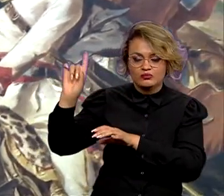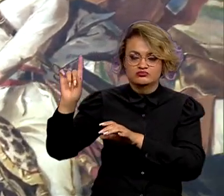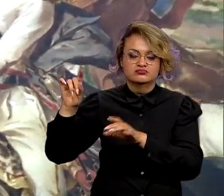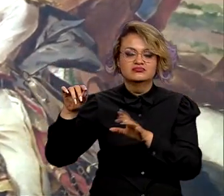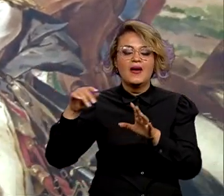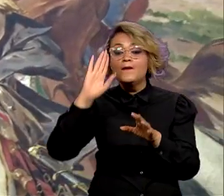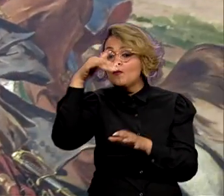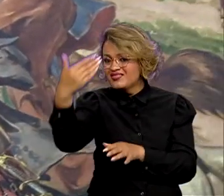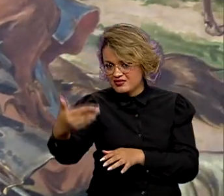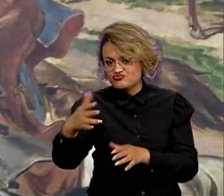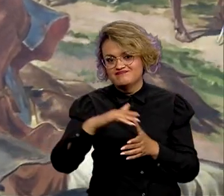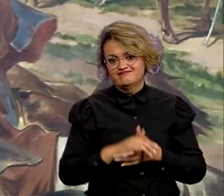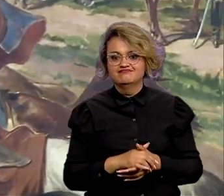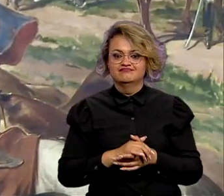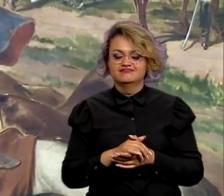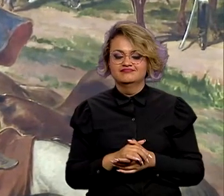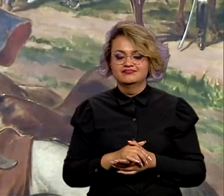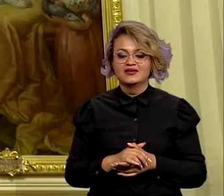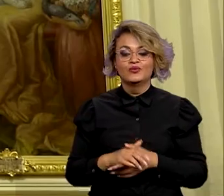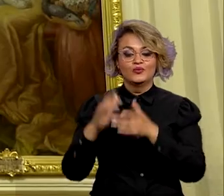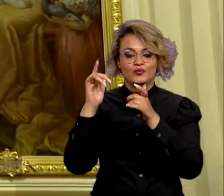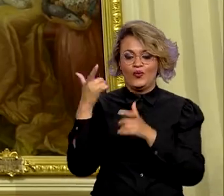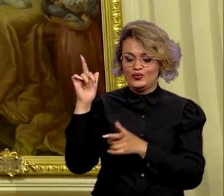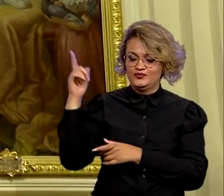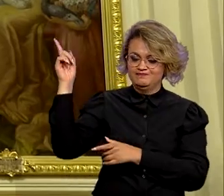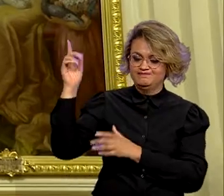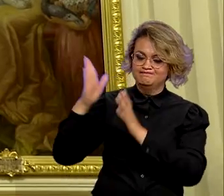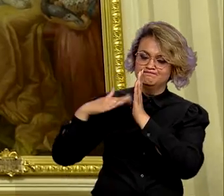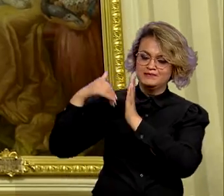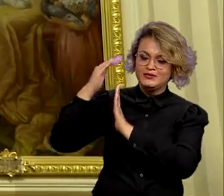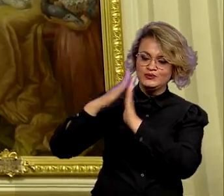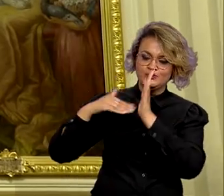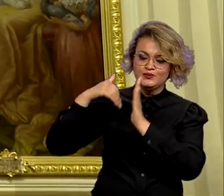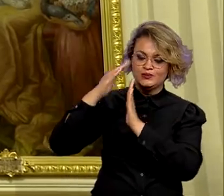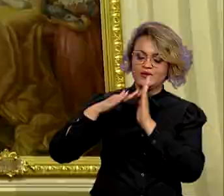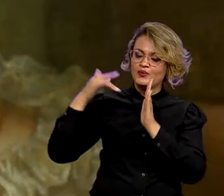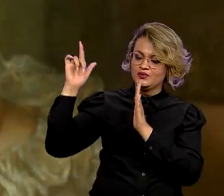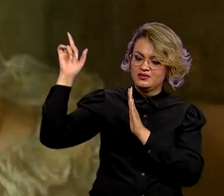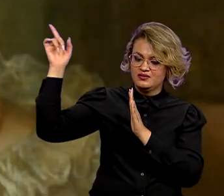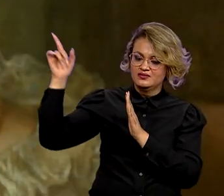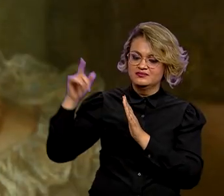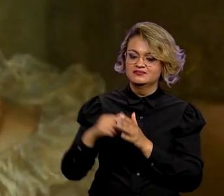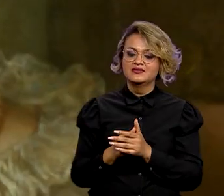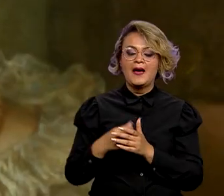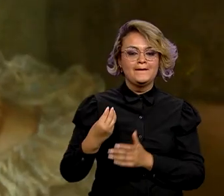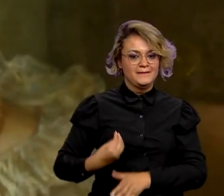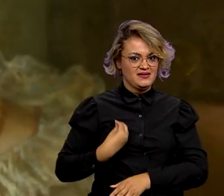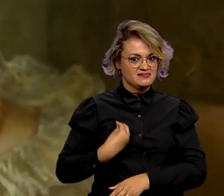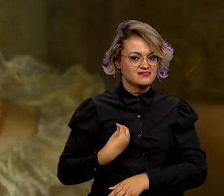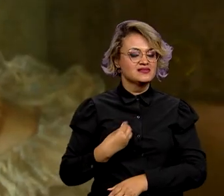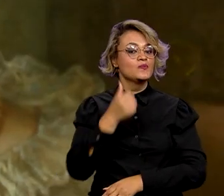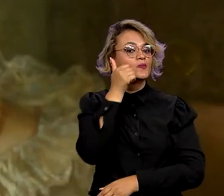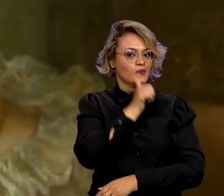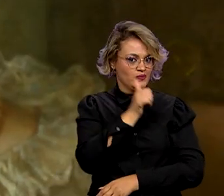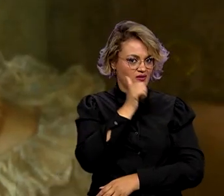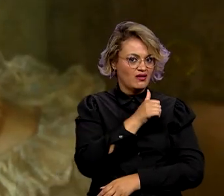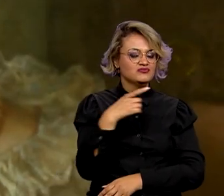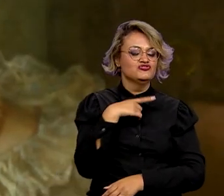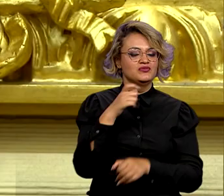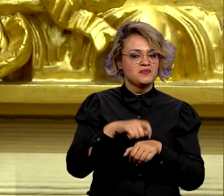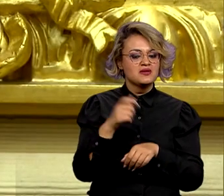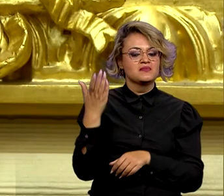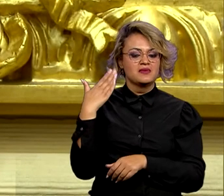criar uma homenagem, né? No mesmo salão, outras obras comprovam a forte presença feminina naquele